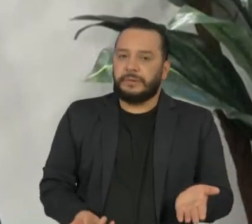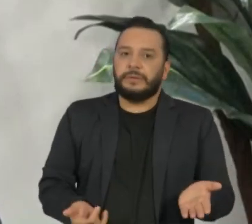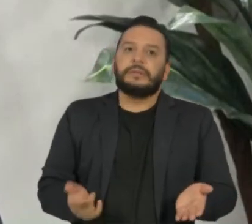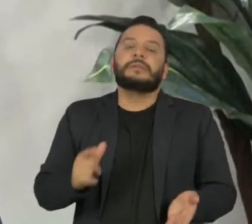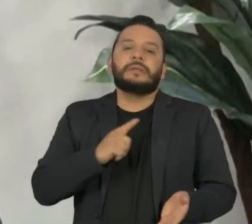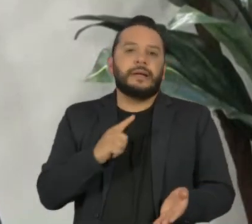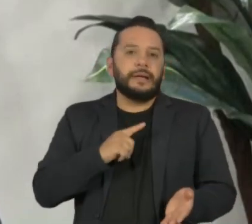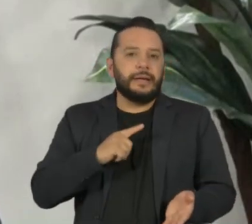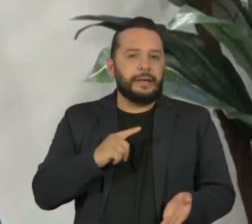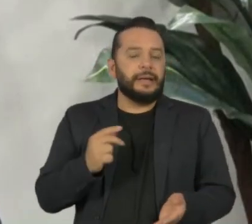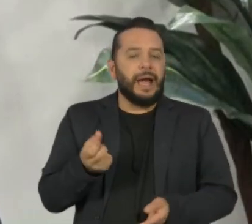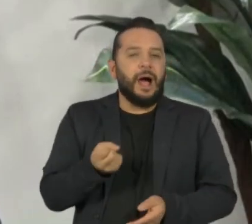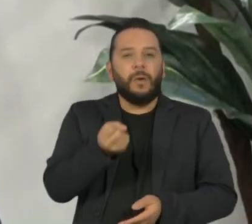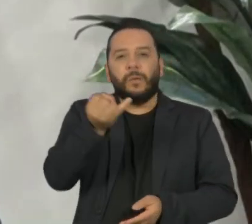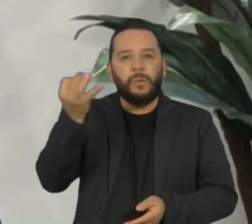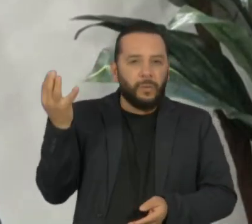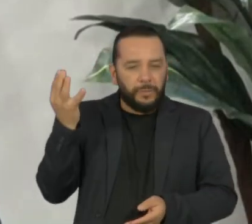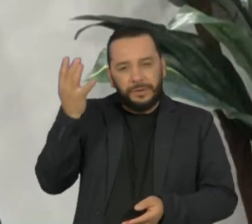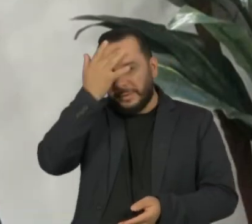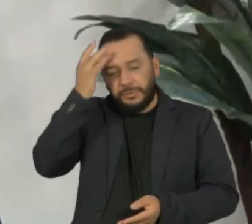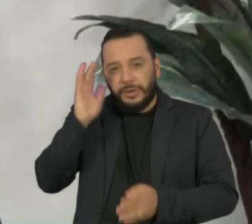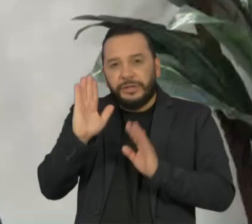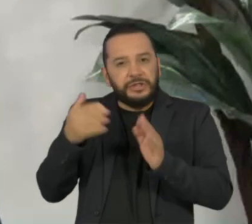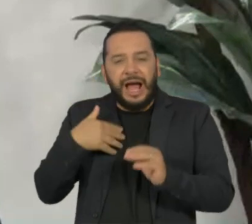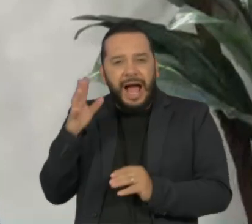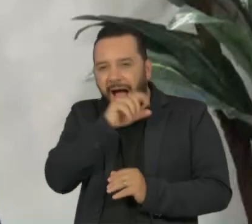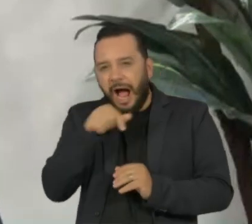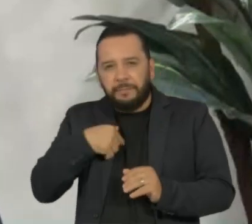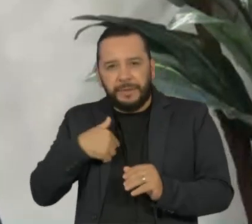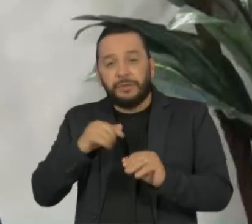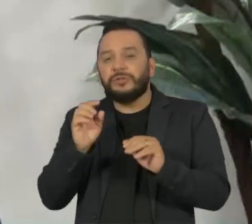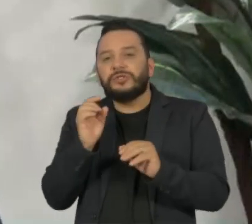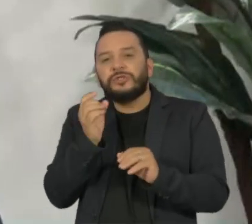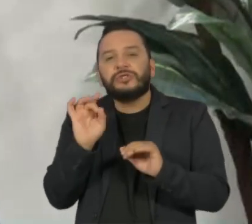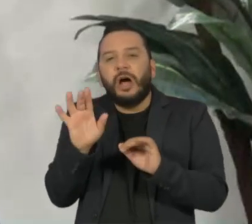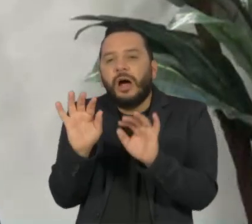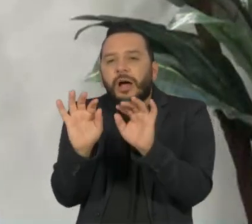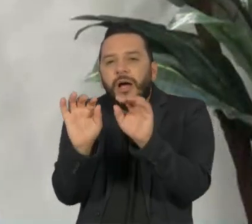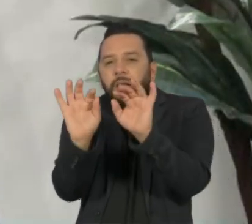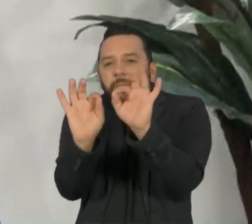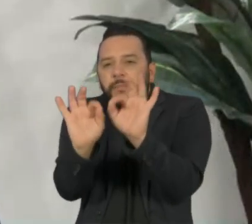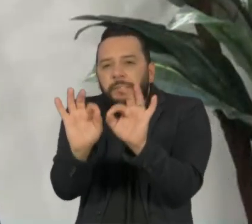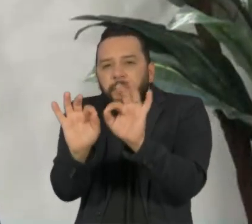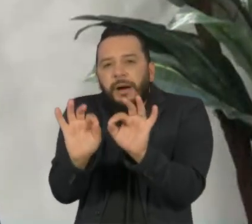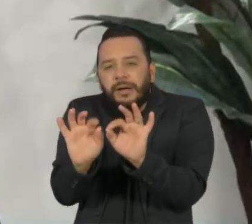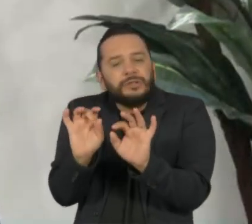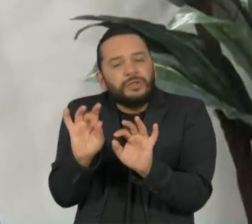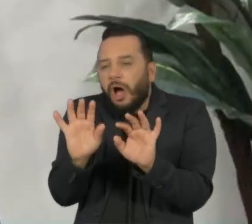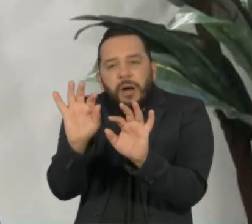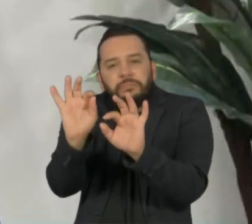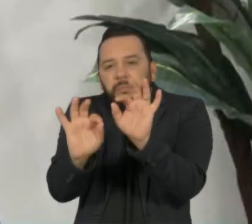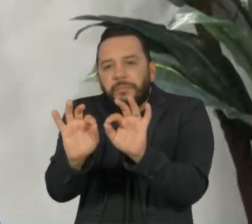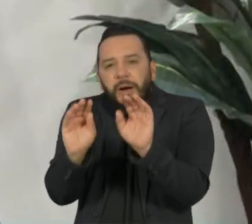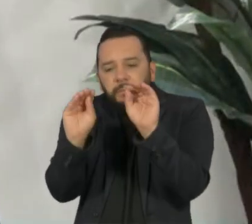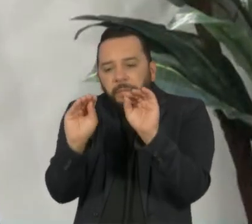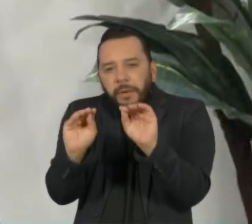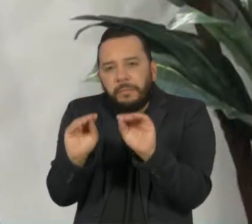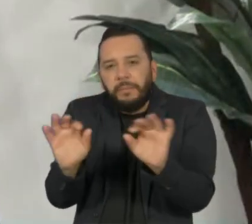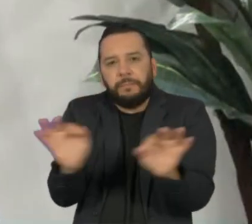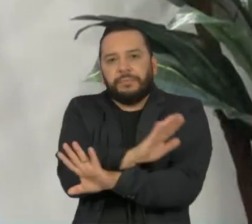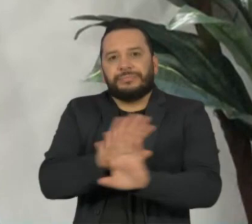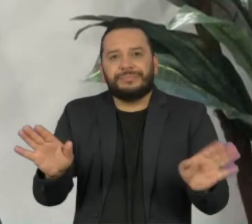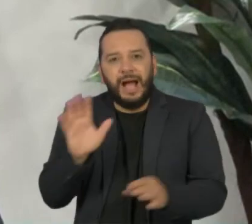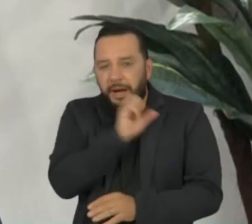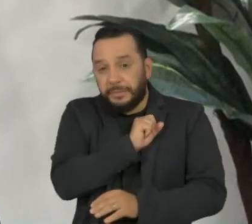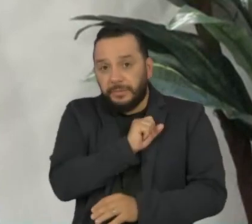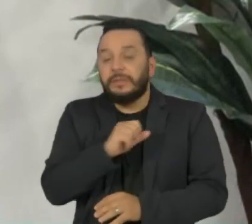mais automáticas dentro do processo do imposto de renda, então você já tinha começado a colocar as informações do seu